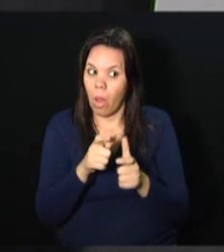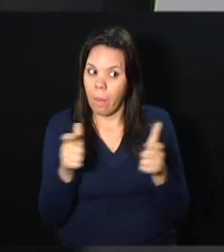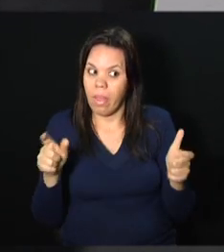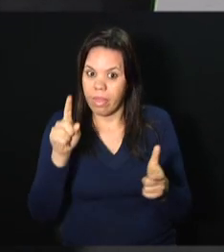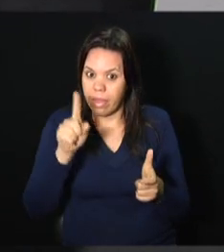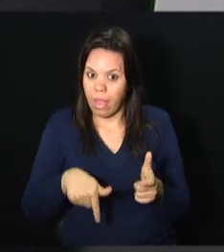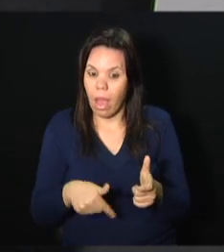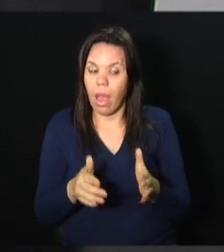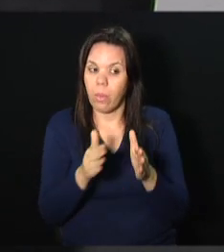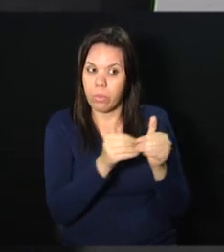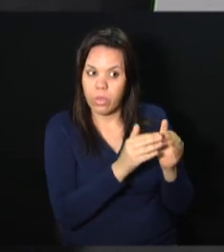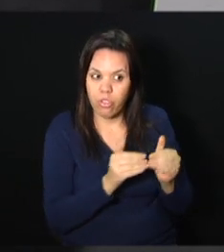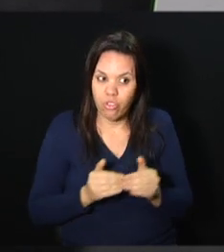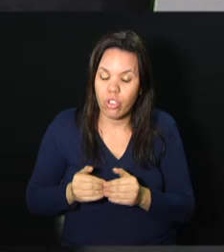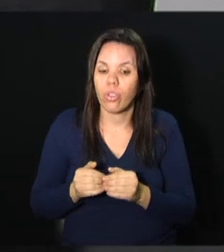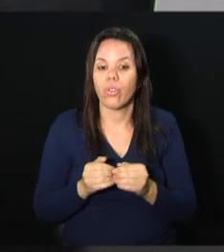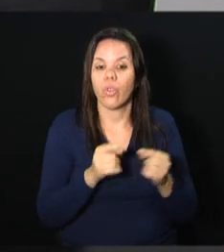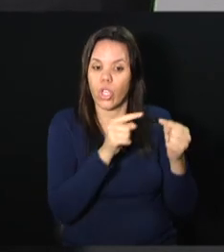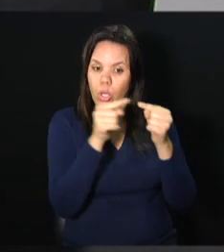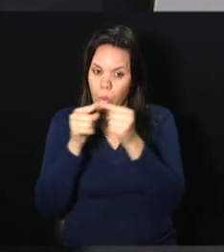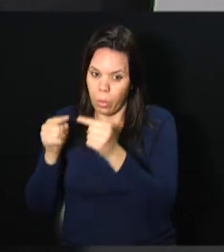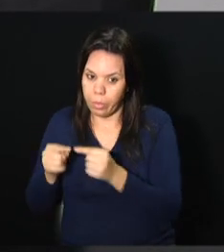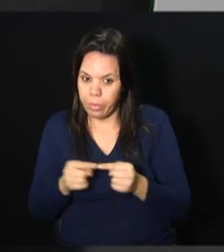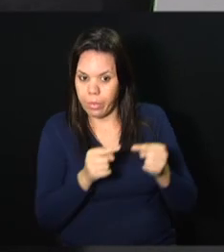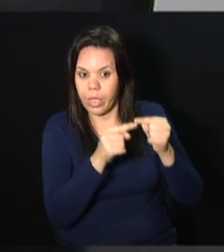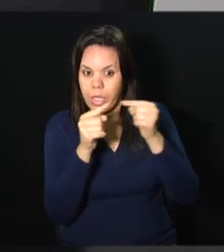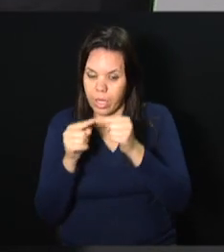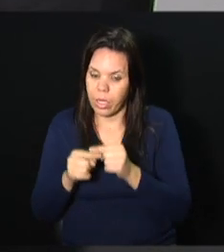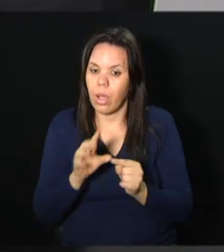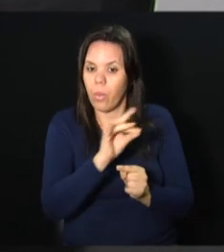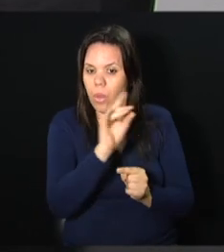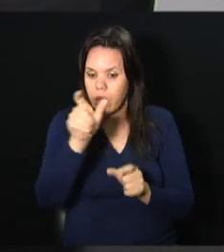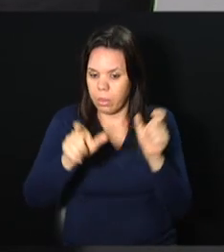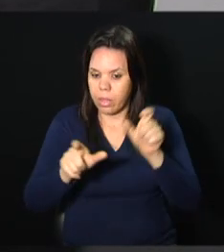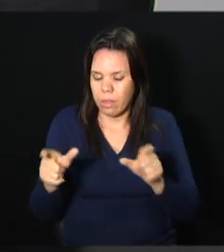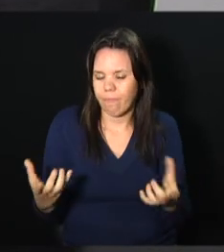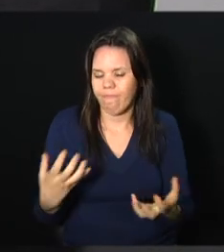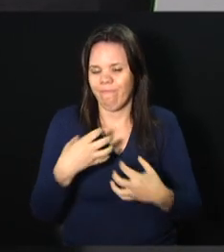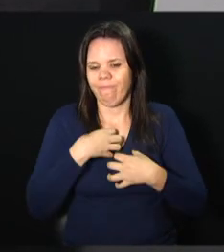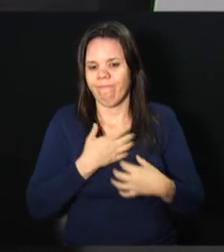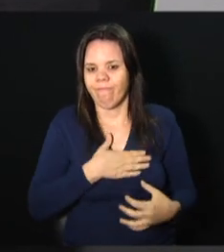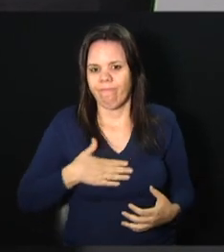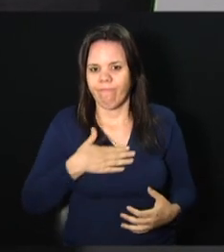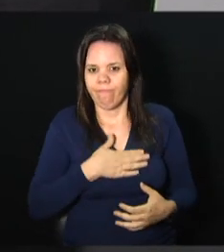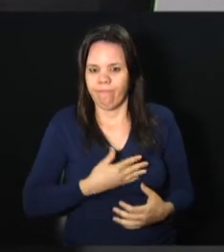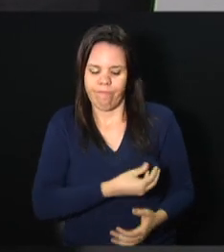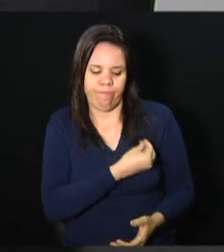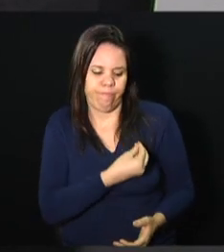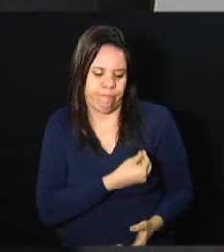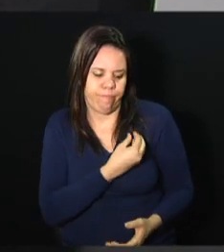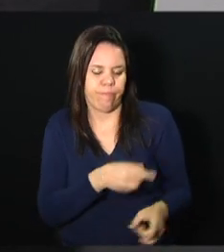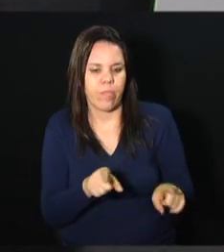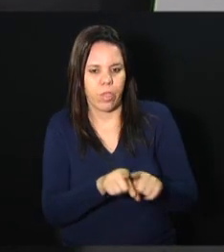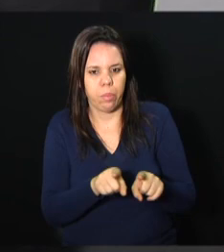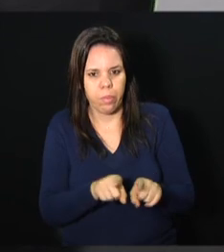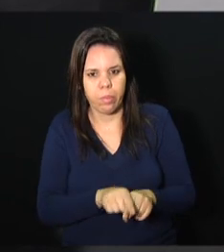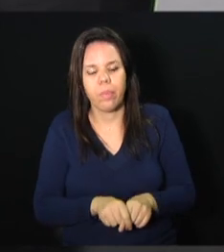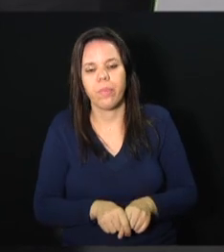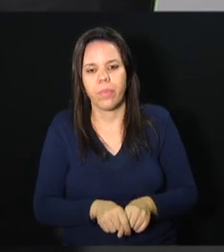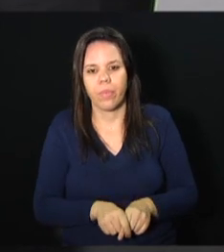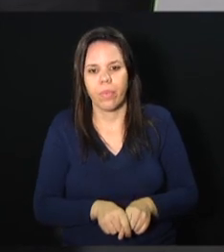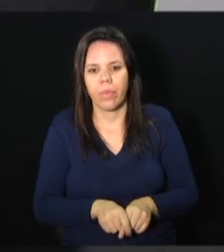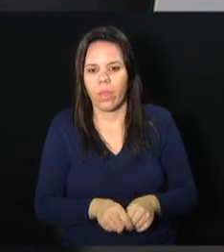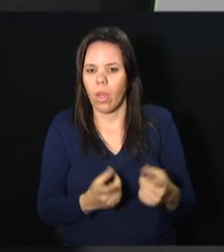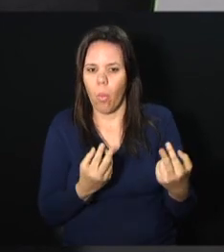ânsia de bem-estar, de bem-viver, e a personalização, ela